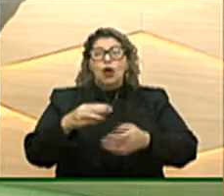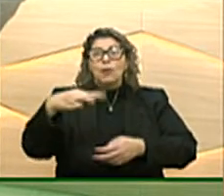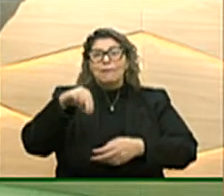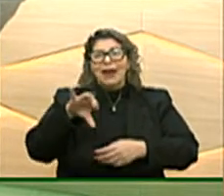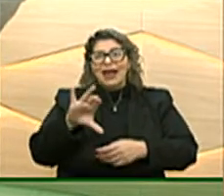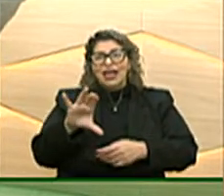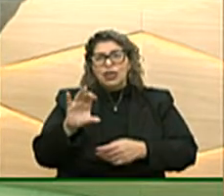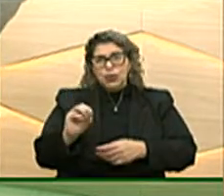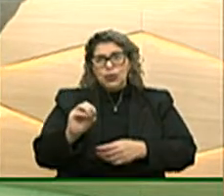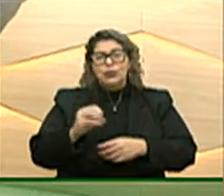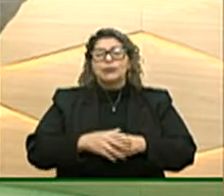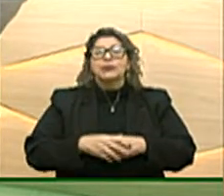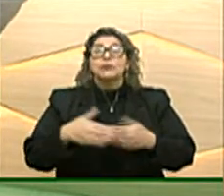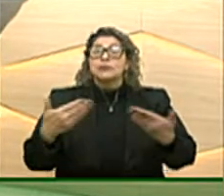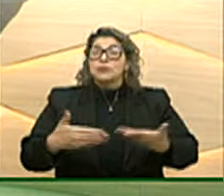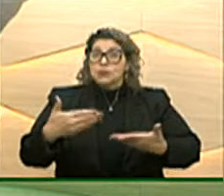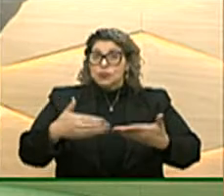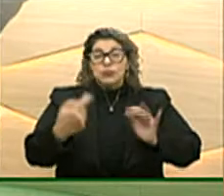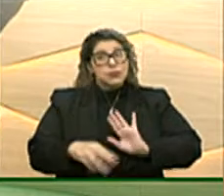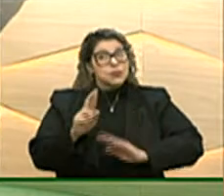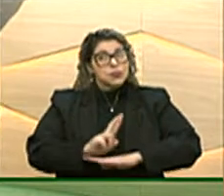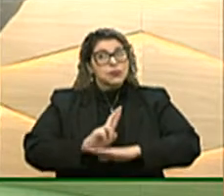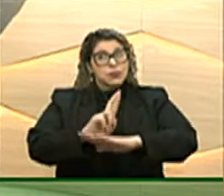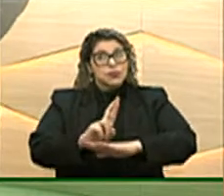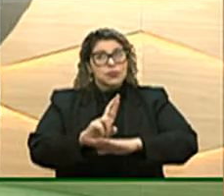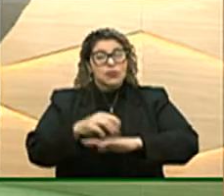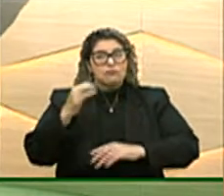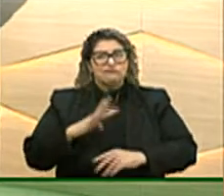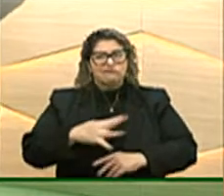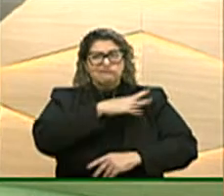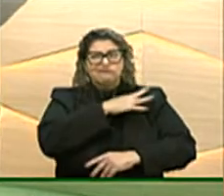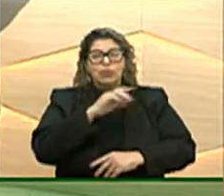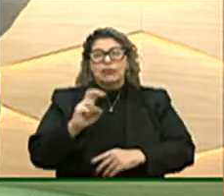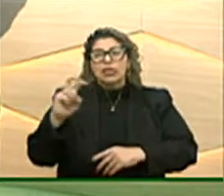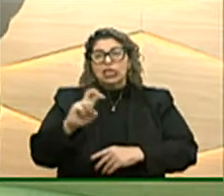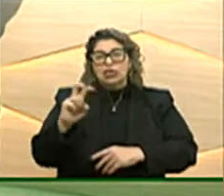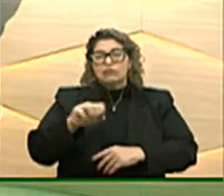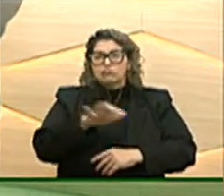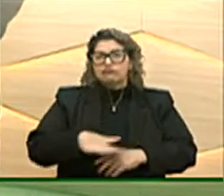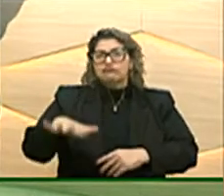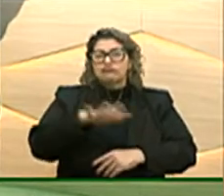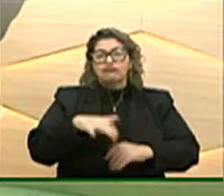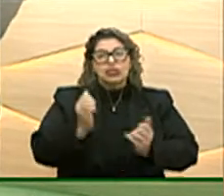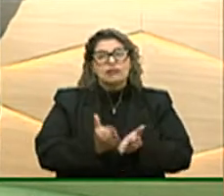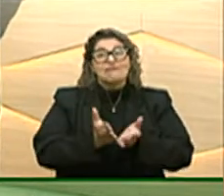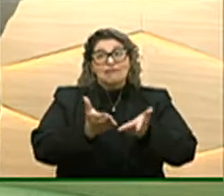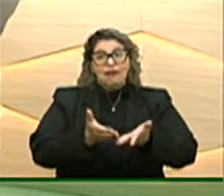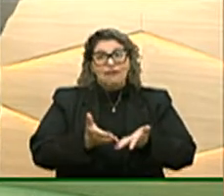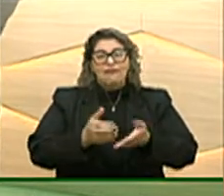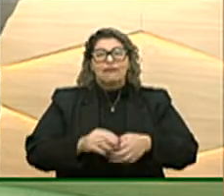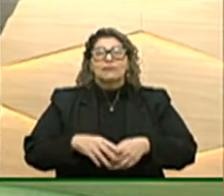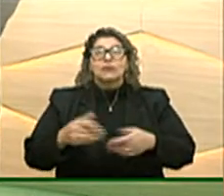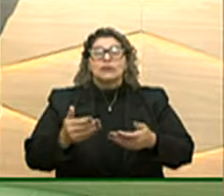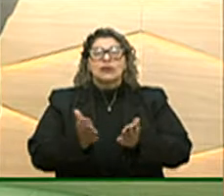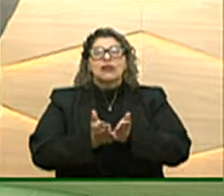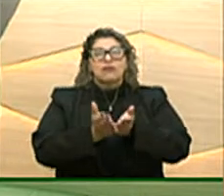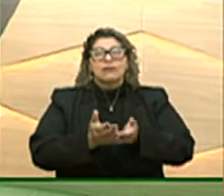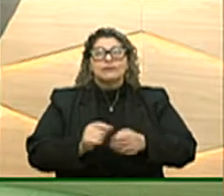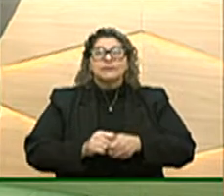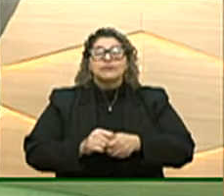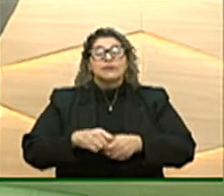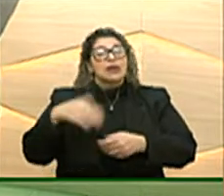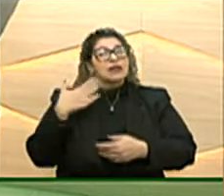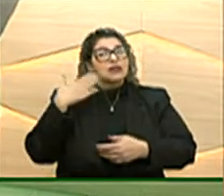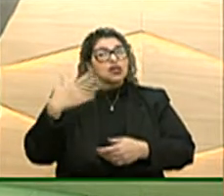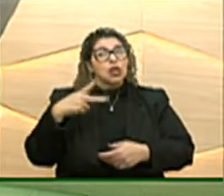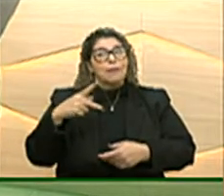Fernando Kramer-Busin, que, nesse ato, representa o comandante do 5º Distrito Naval. Agradecendo a palavra do presidente Polo, antes de nós